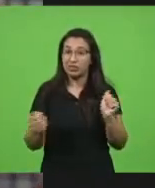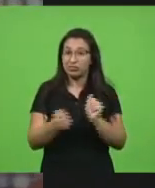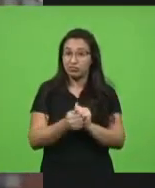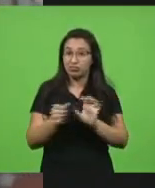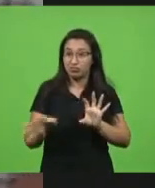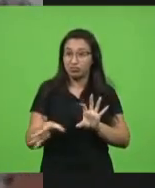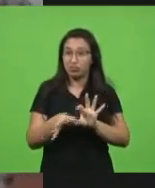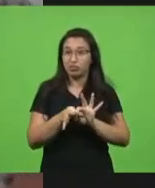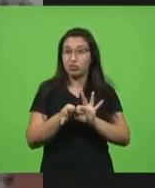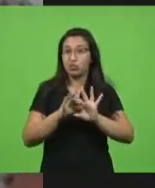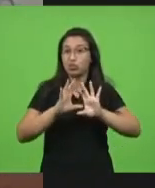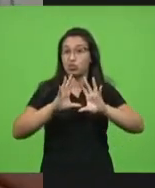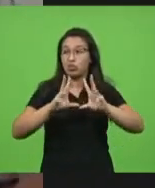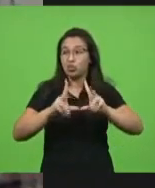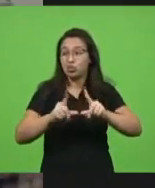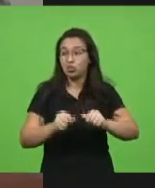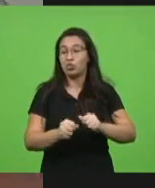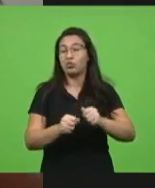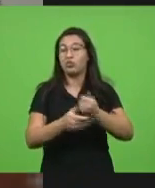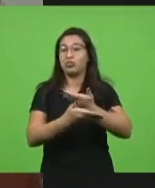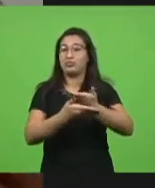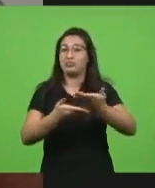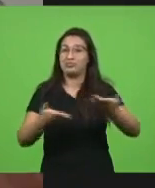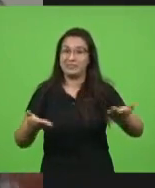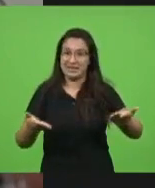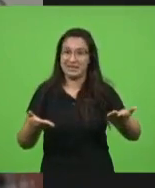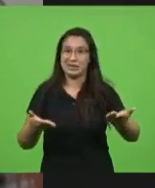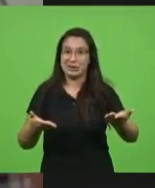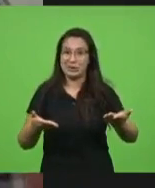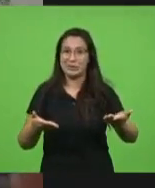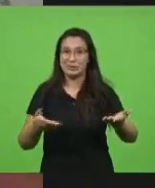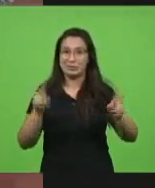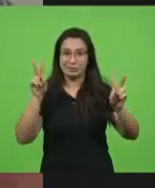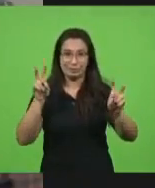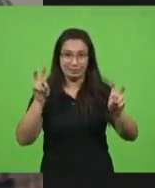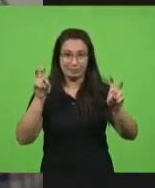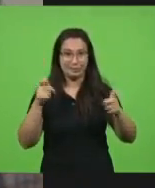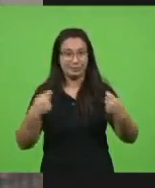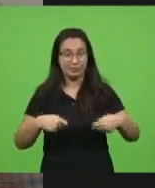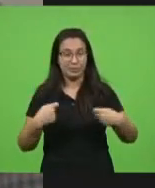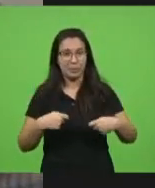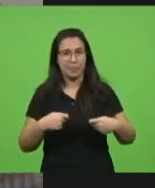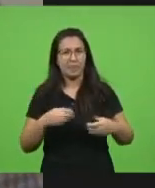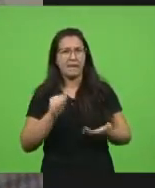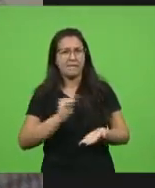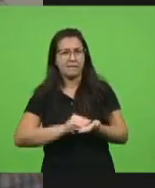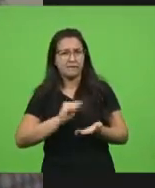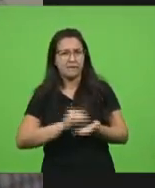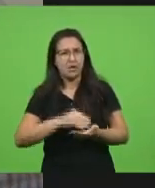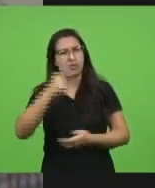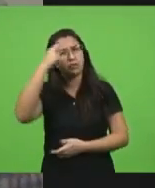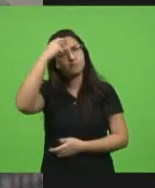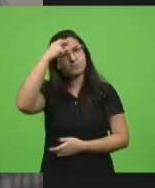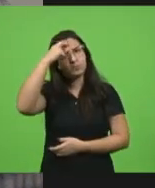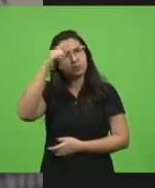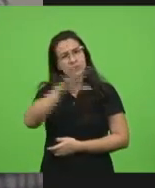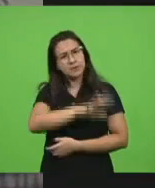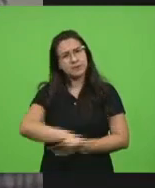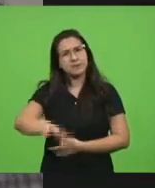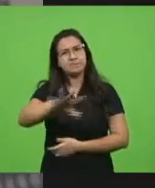todo. o conjunto. Então, esse cuidado, essa falta de conscientização de todos,